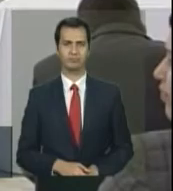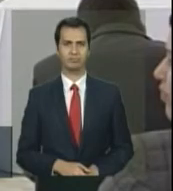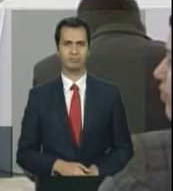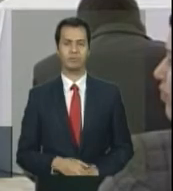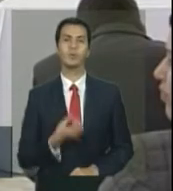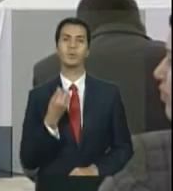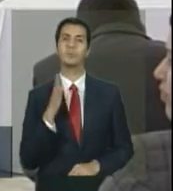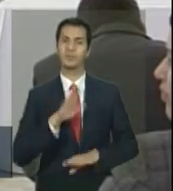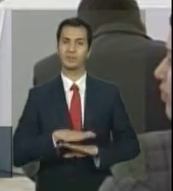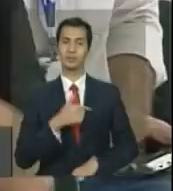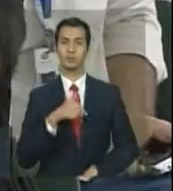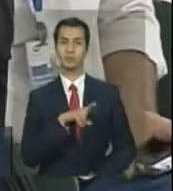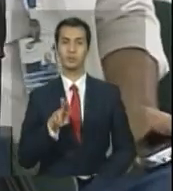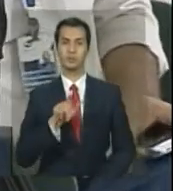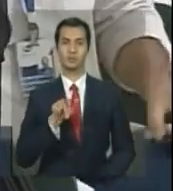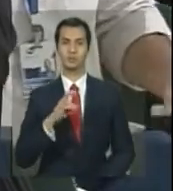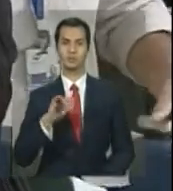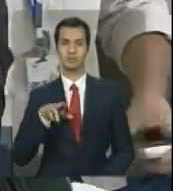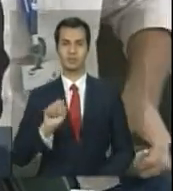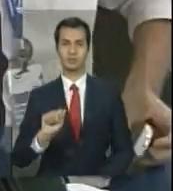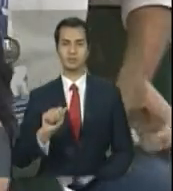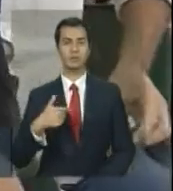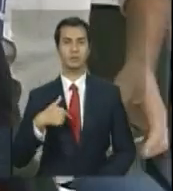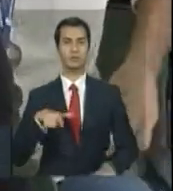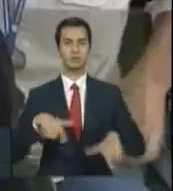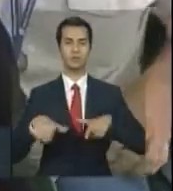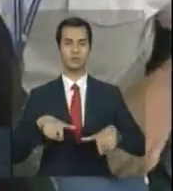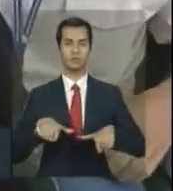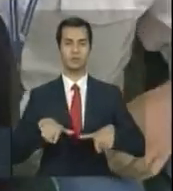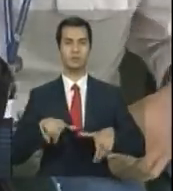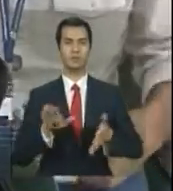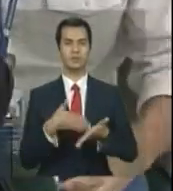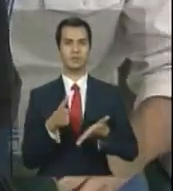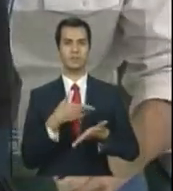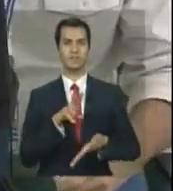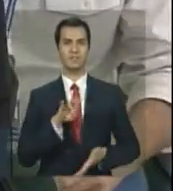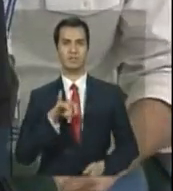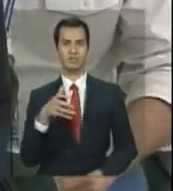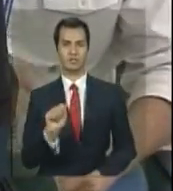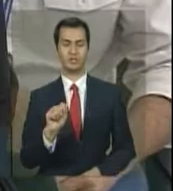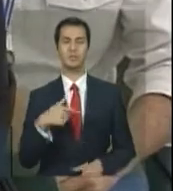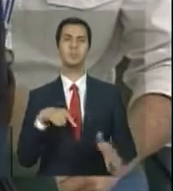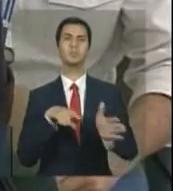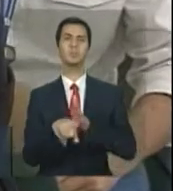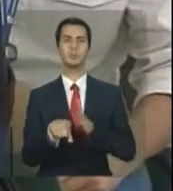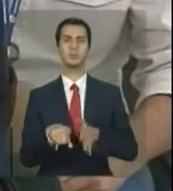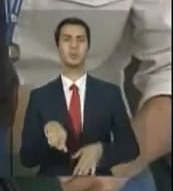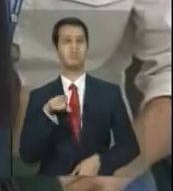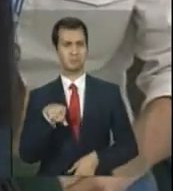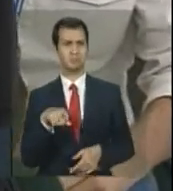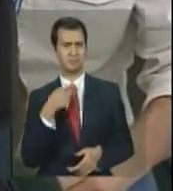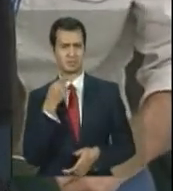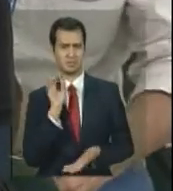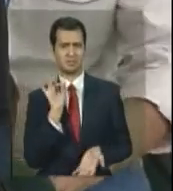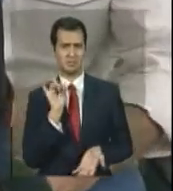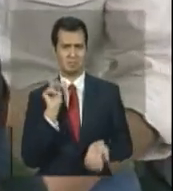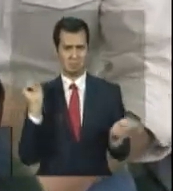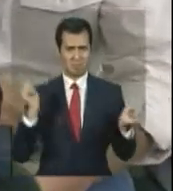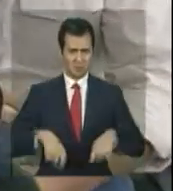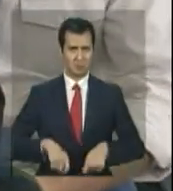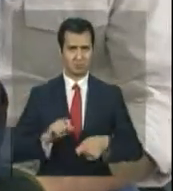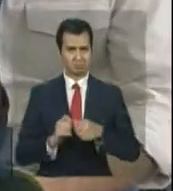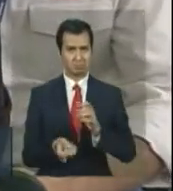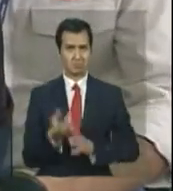tarde, Luciana Marques, do site da revista Veja. Ministra, eu gostaria de saber se será possível cumprir a promessa de campanha da presidente